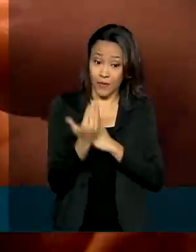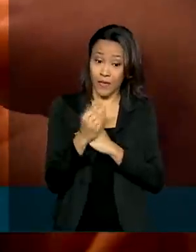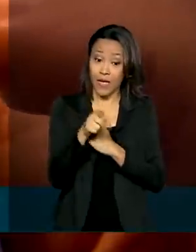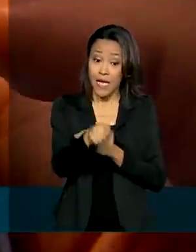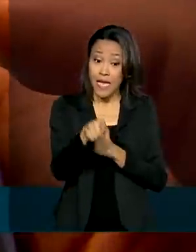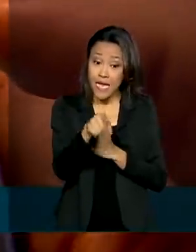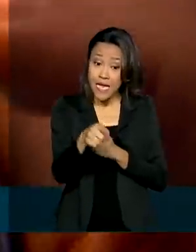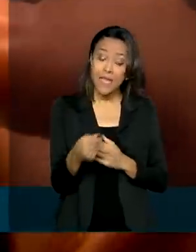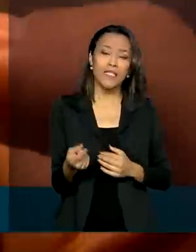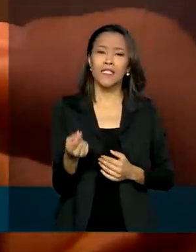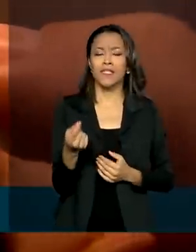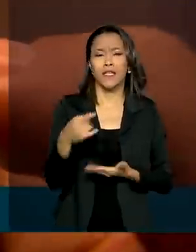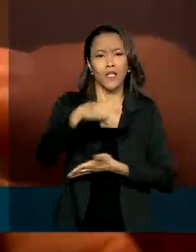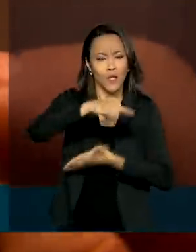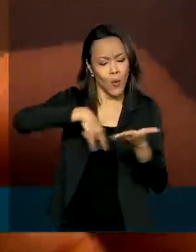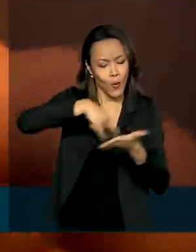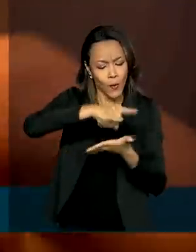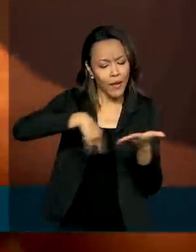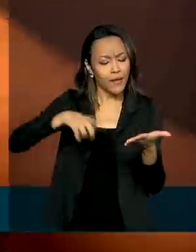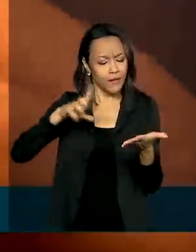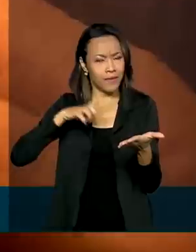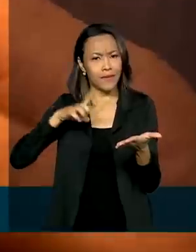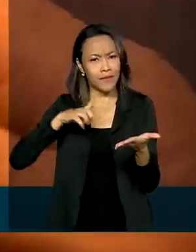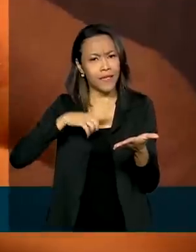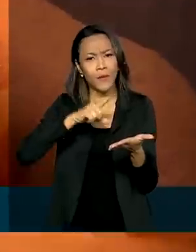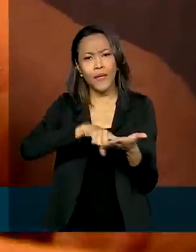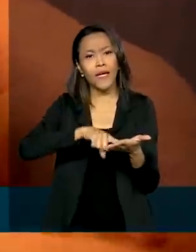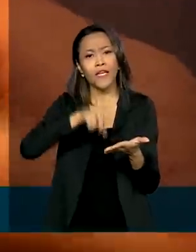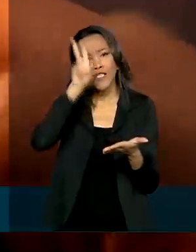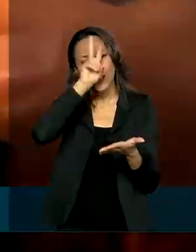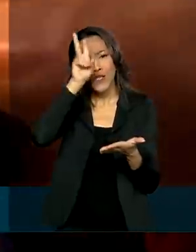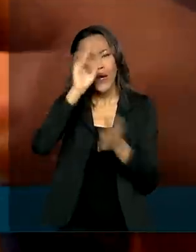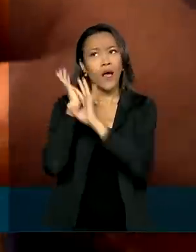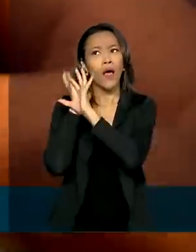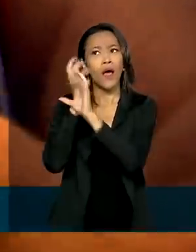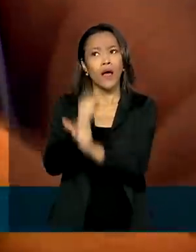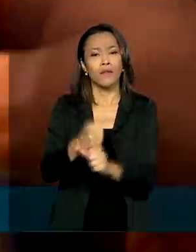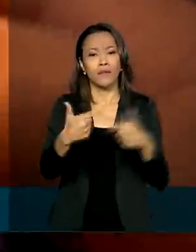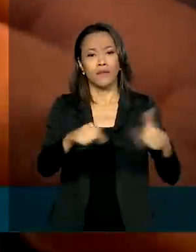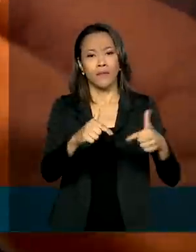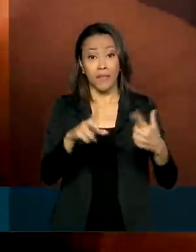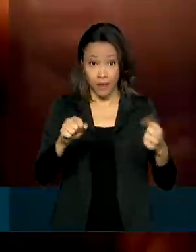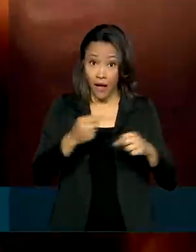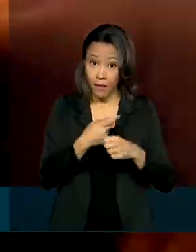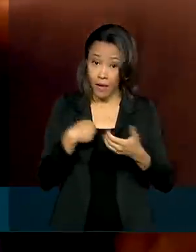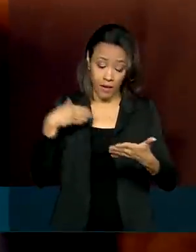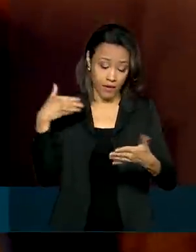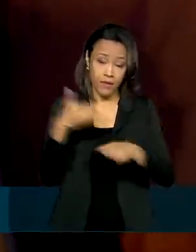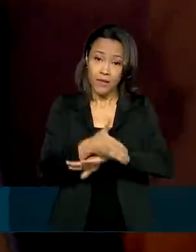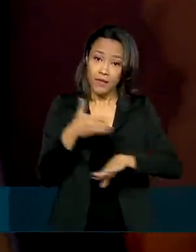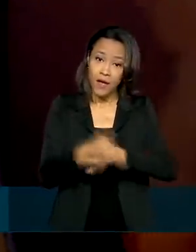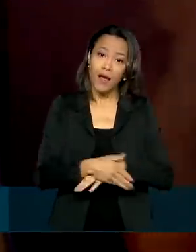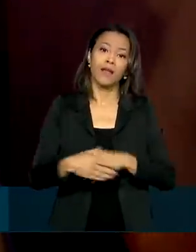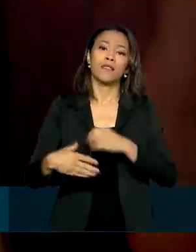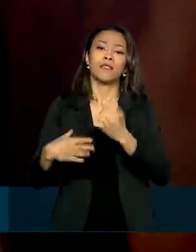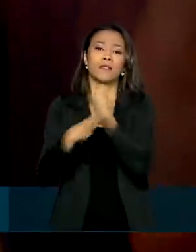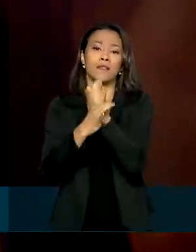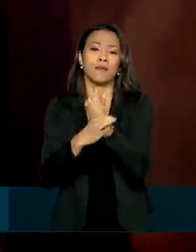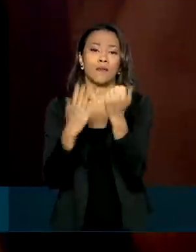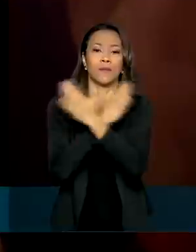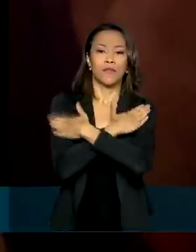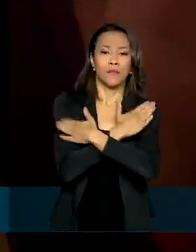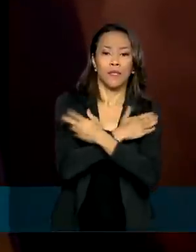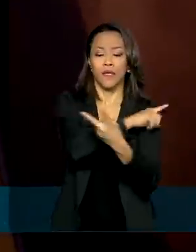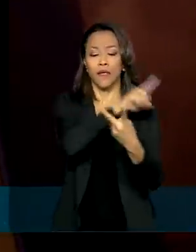documento traz o histórico trabalhista, permite acessar serviços como o seguro-desemprego e férias, e